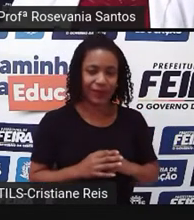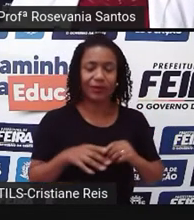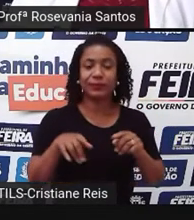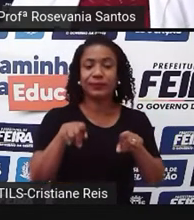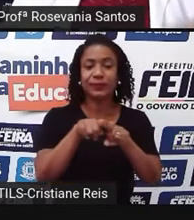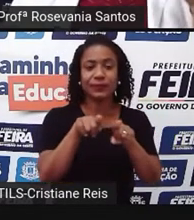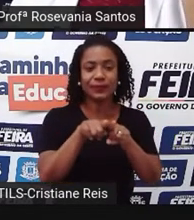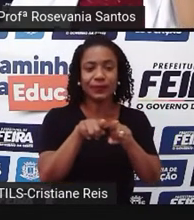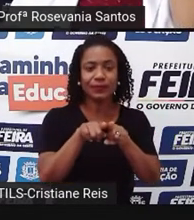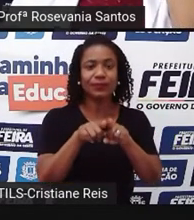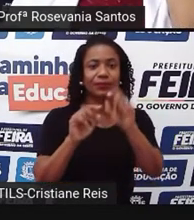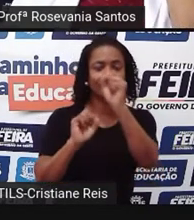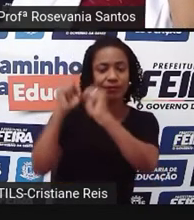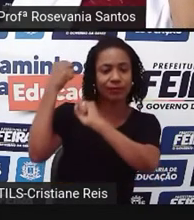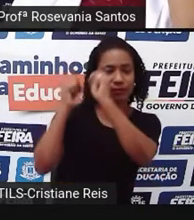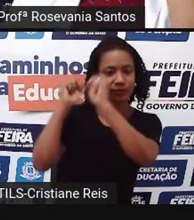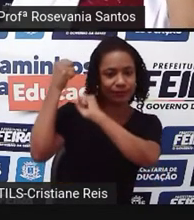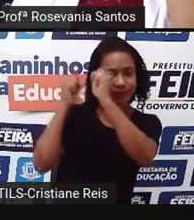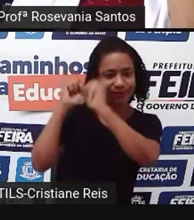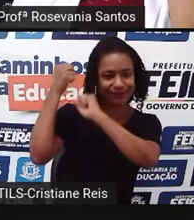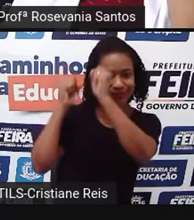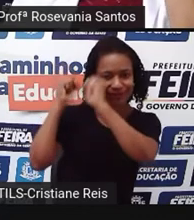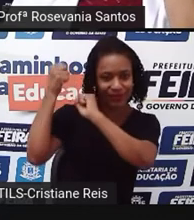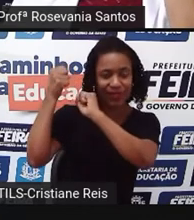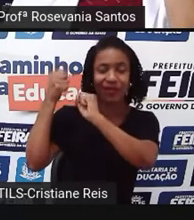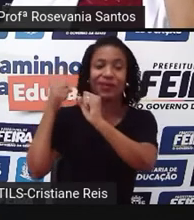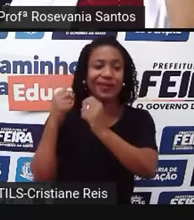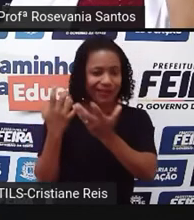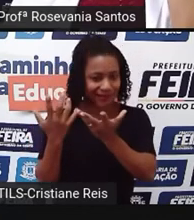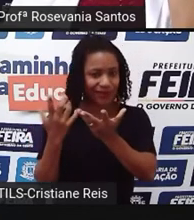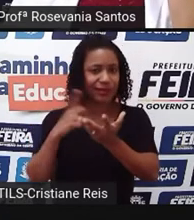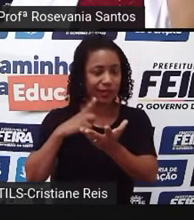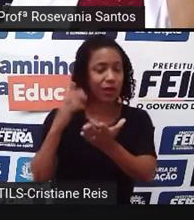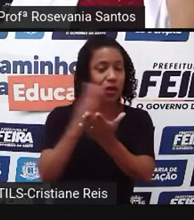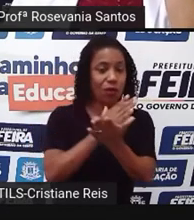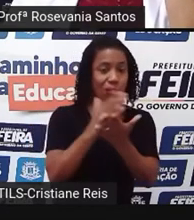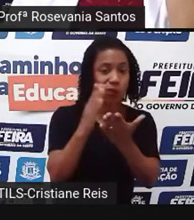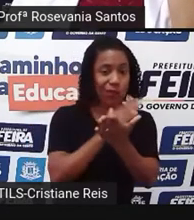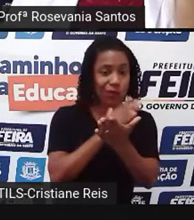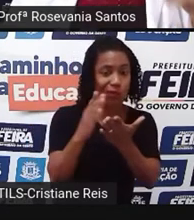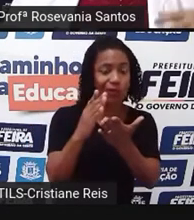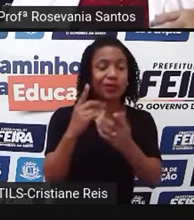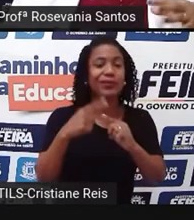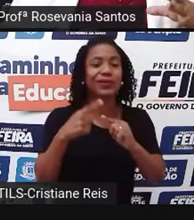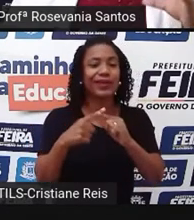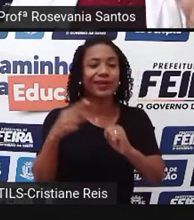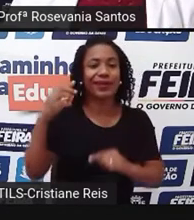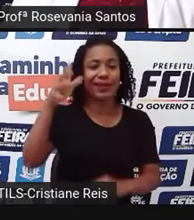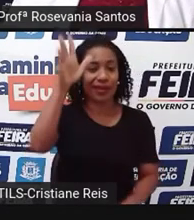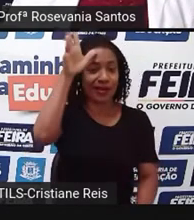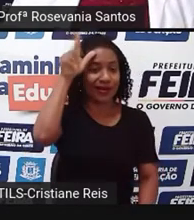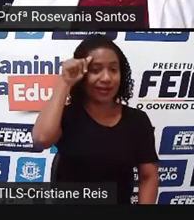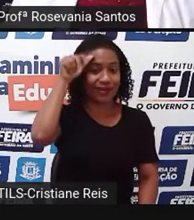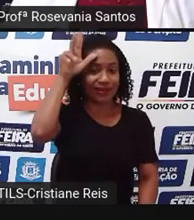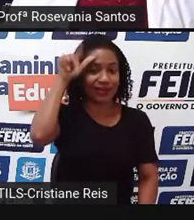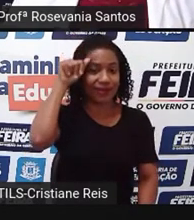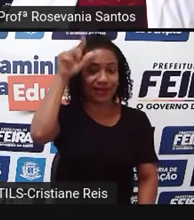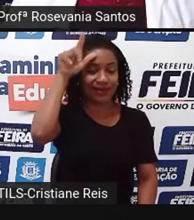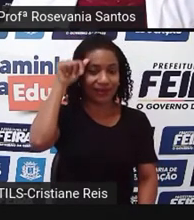desenvolvimento industrial, principalmente por causa da Zona Franca de Manaus, mas a gente tem o bioma